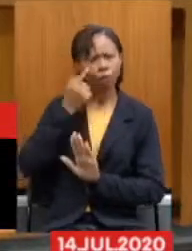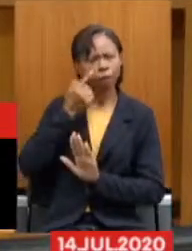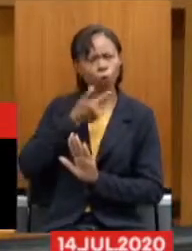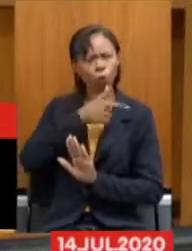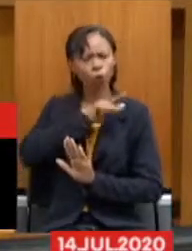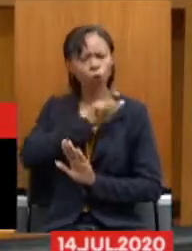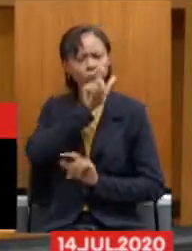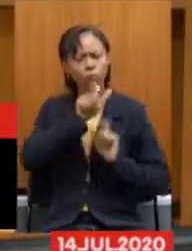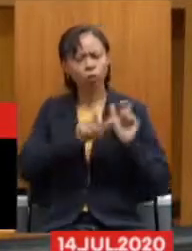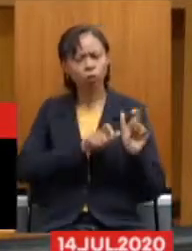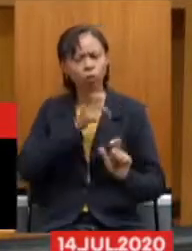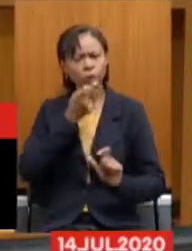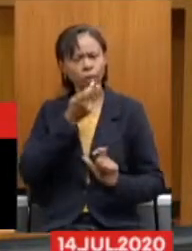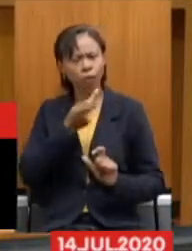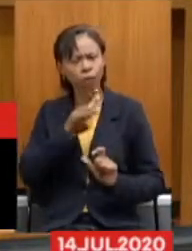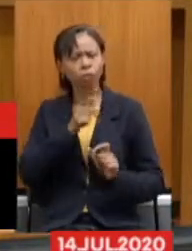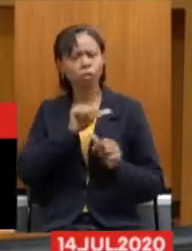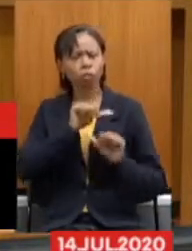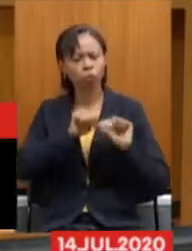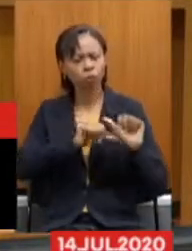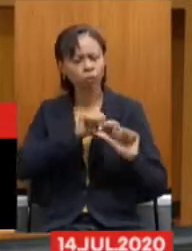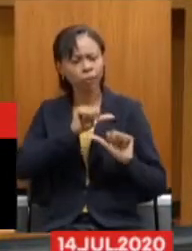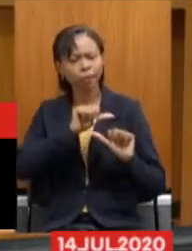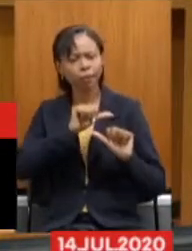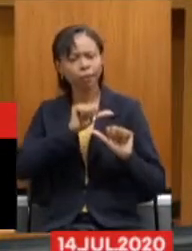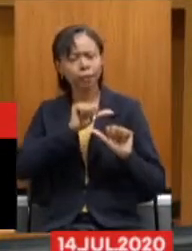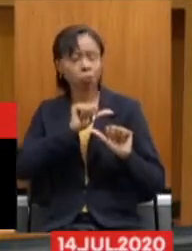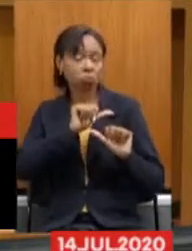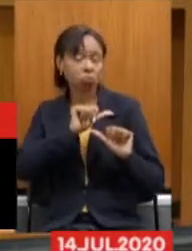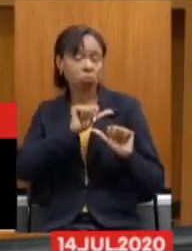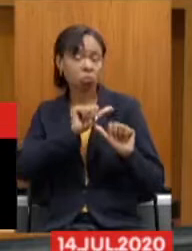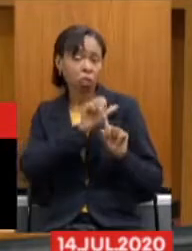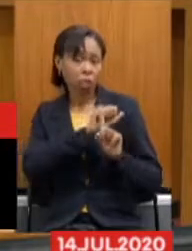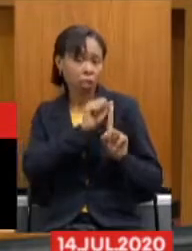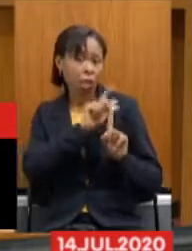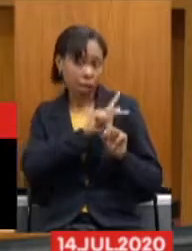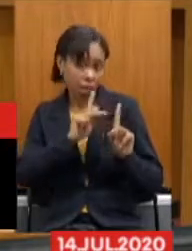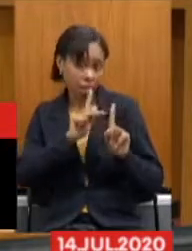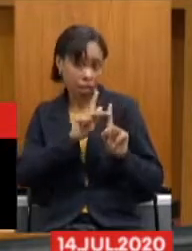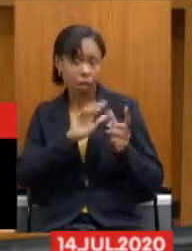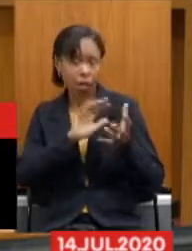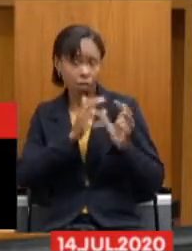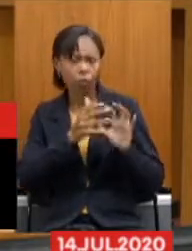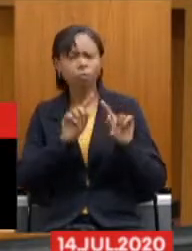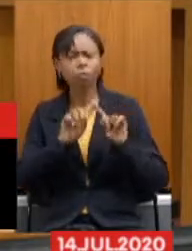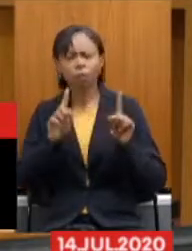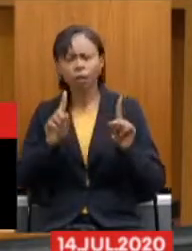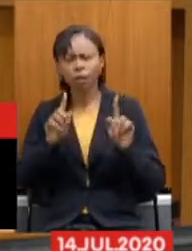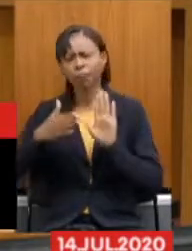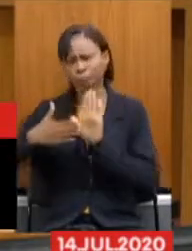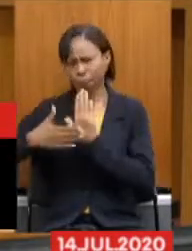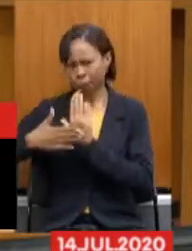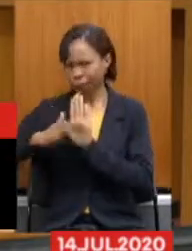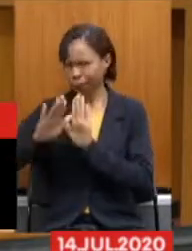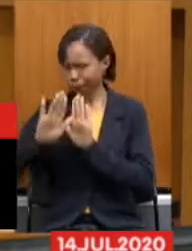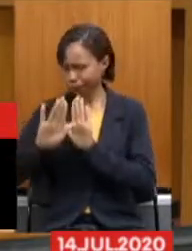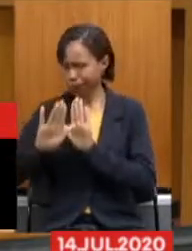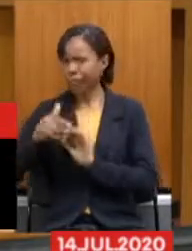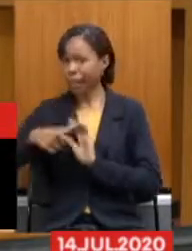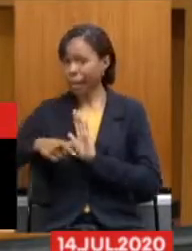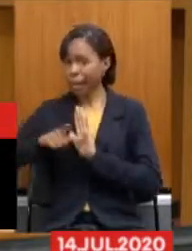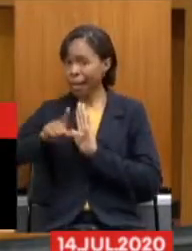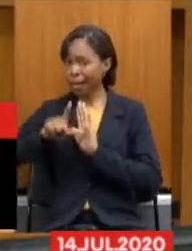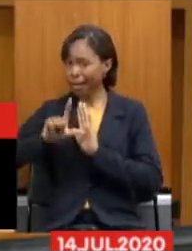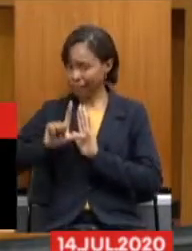alterações que poderiam ser feitas à reforma. Mas, antes de eu fazer a nossa proposta, eu